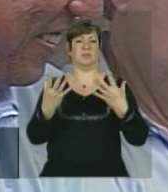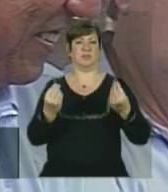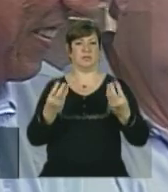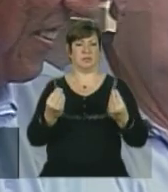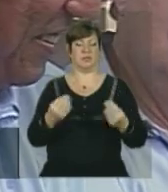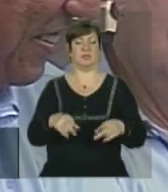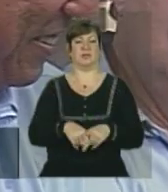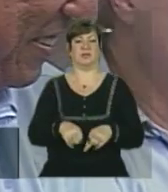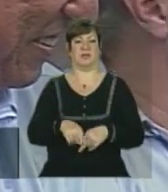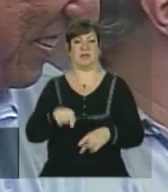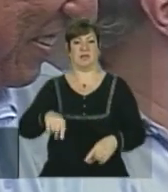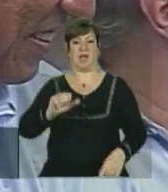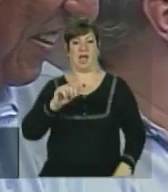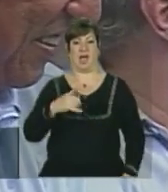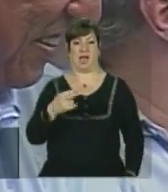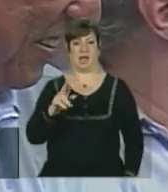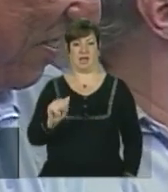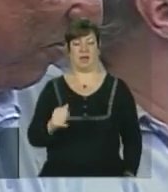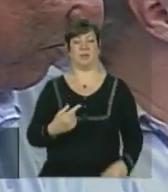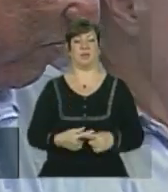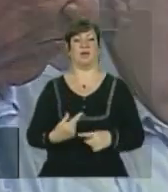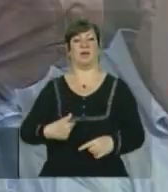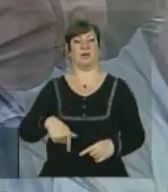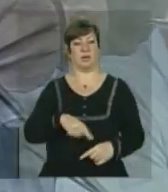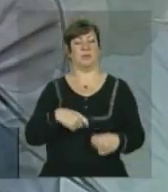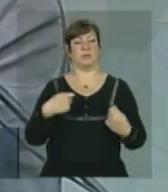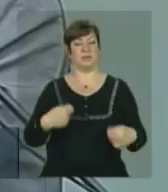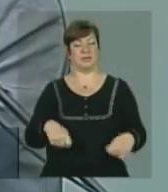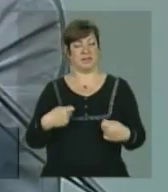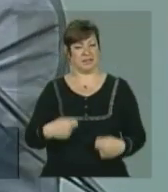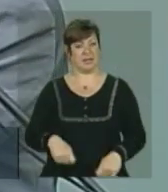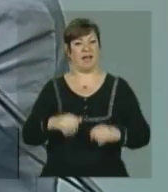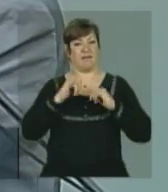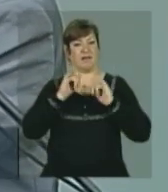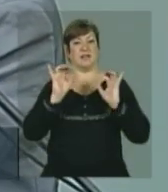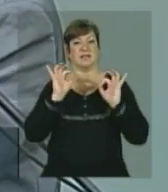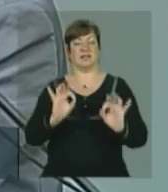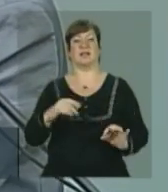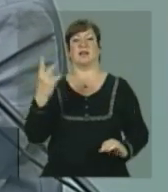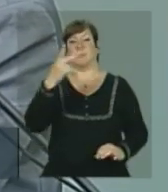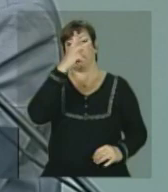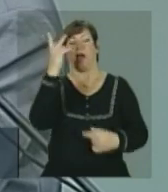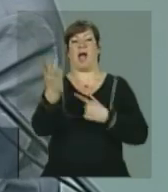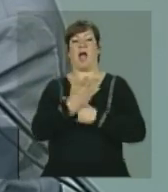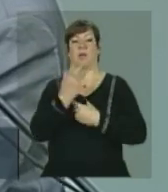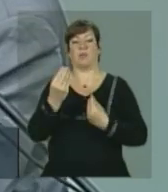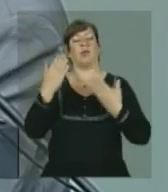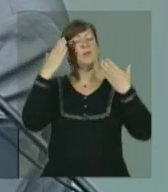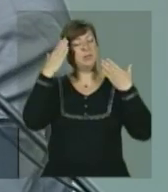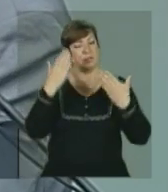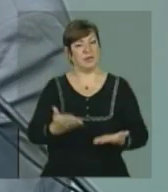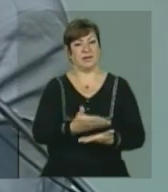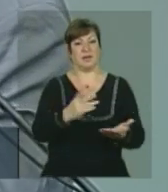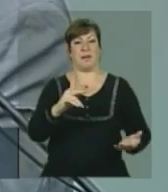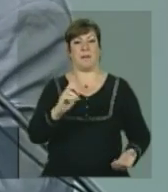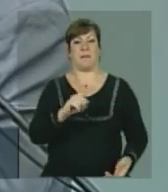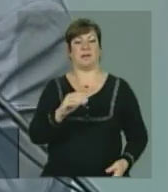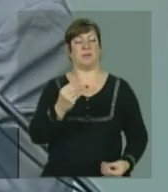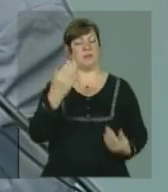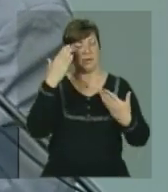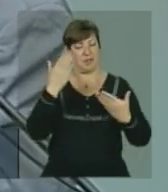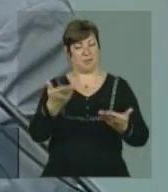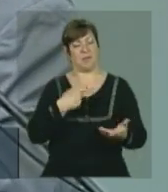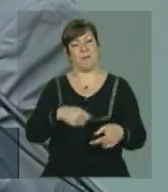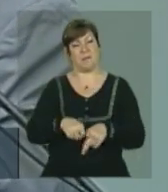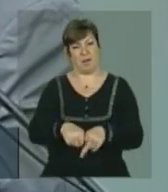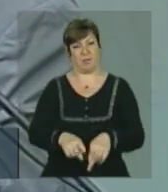dos Reis. E, pessoal, eu acho que é importante a gente dar realmente quem é que ajuda a Angra, quem é que realmente está conosco a todos os momentos. Pezão, muito obrigado, meu irmão.